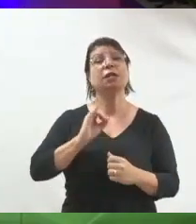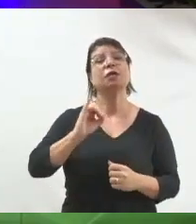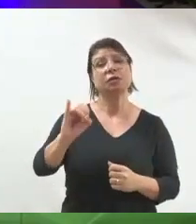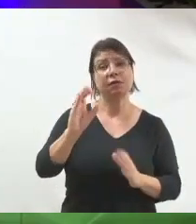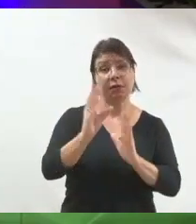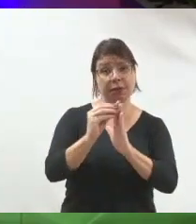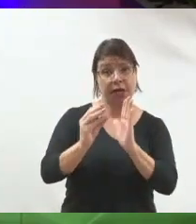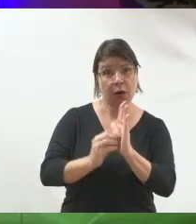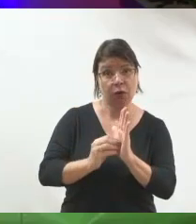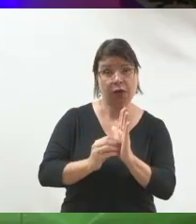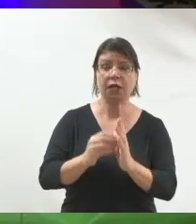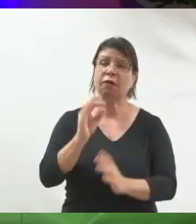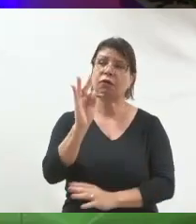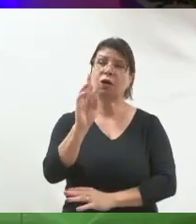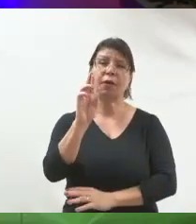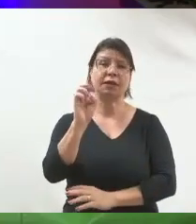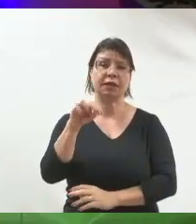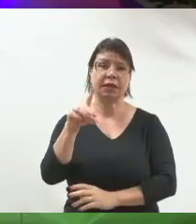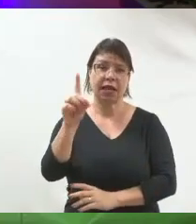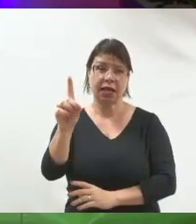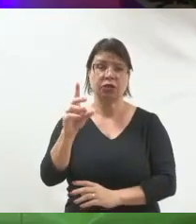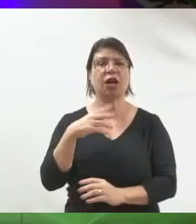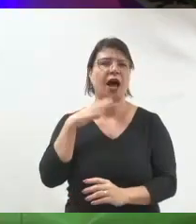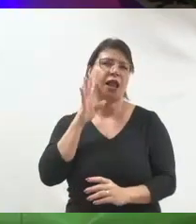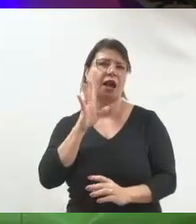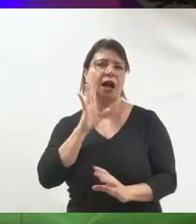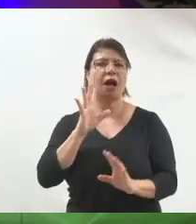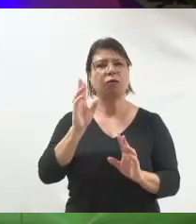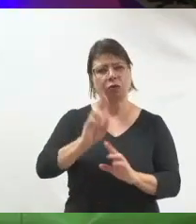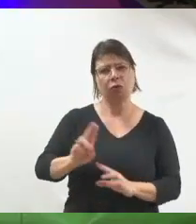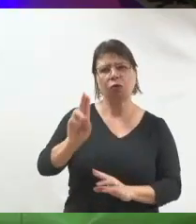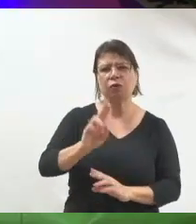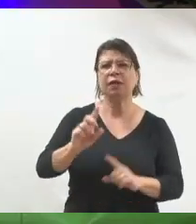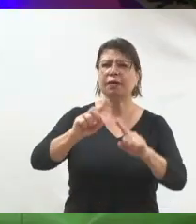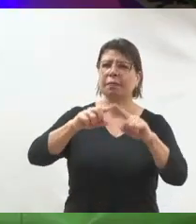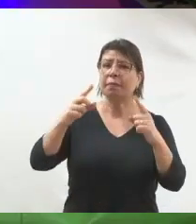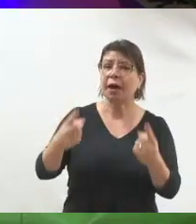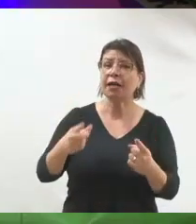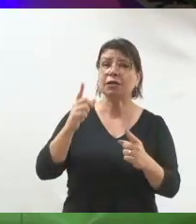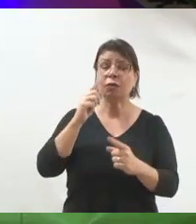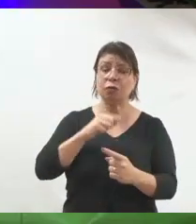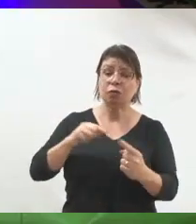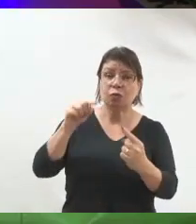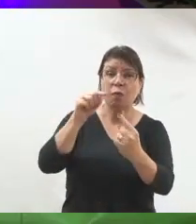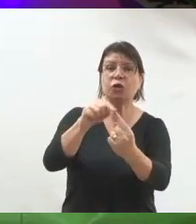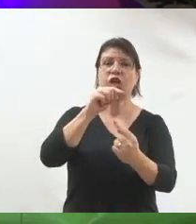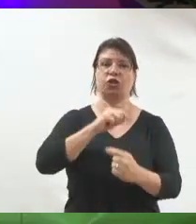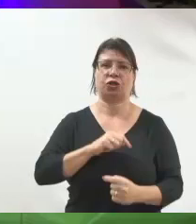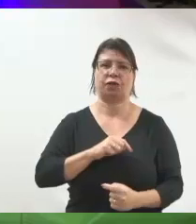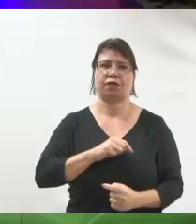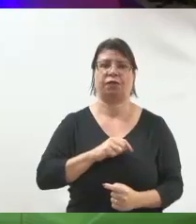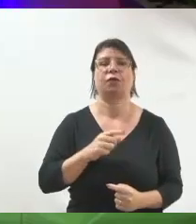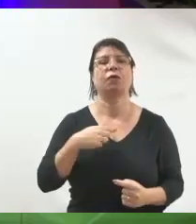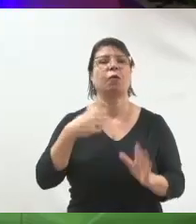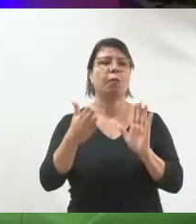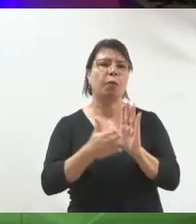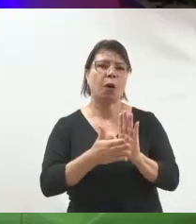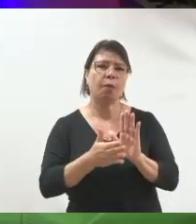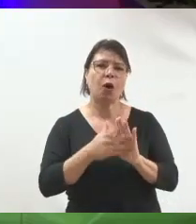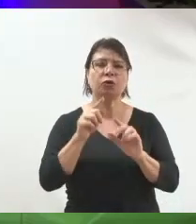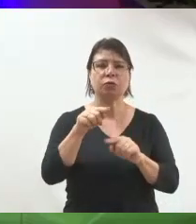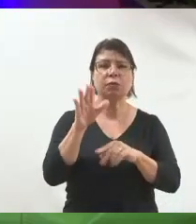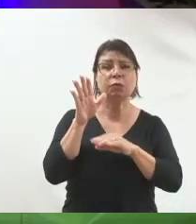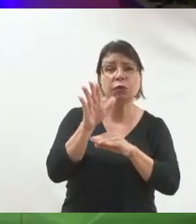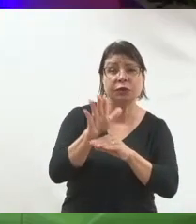num conteúdo, vou usar uma trend porque eu acho que é legal. Usem de forma intencional, colocando propósito naquilo que